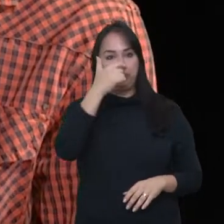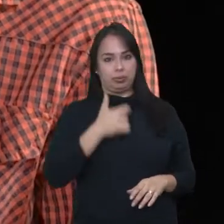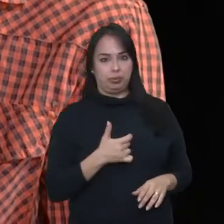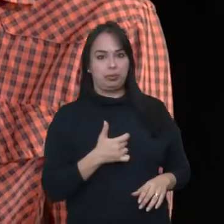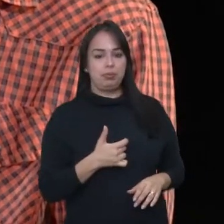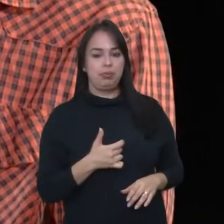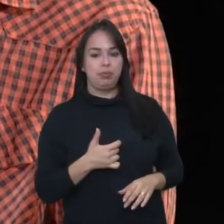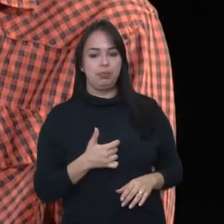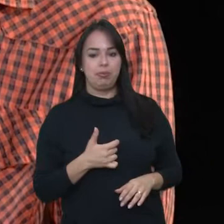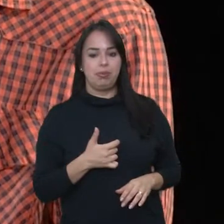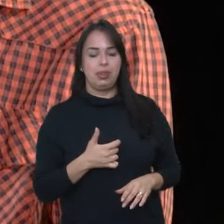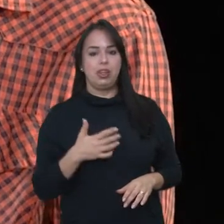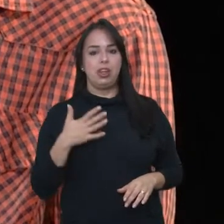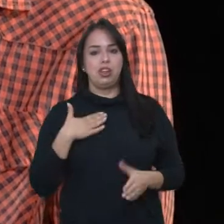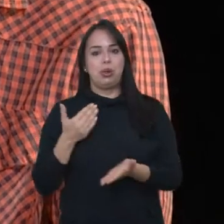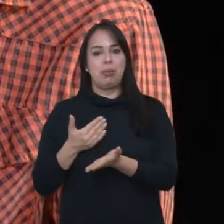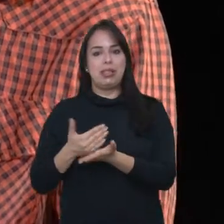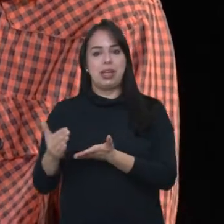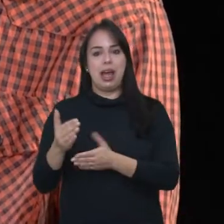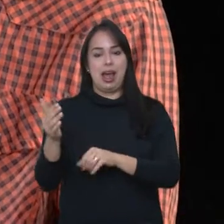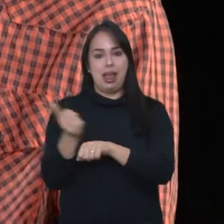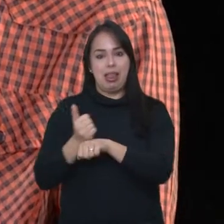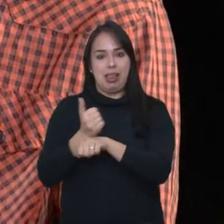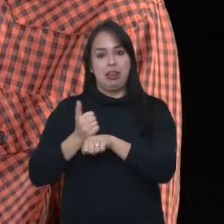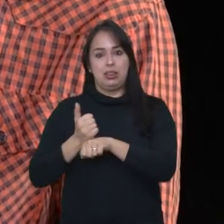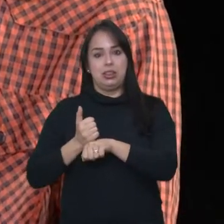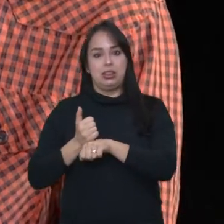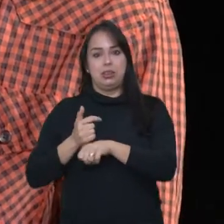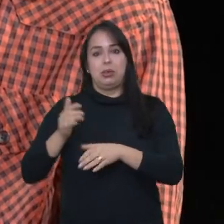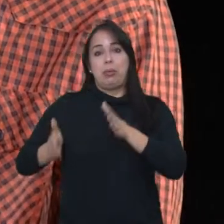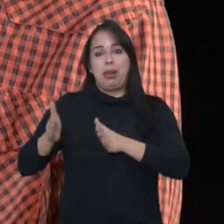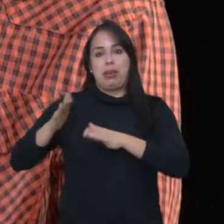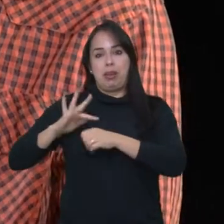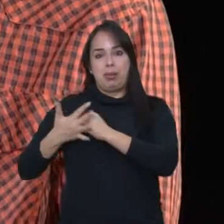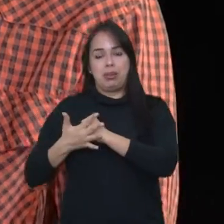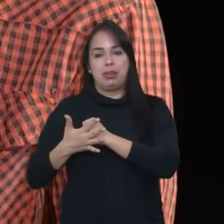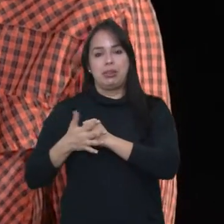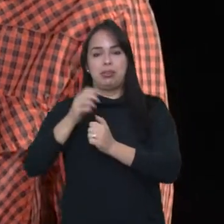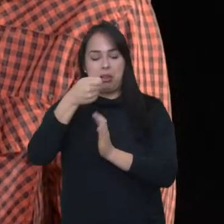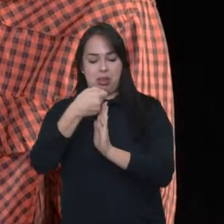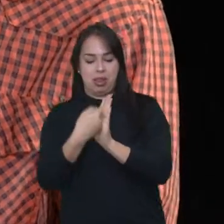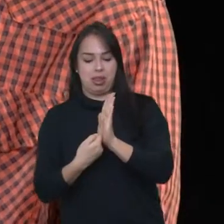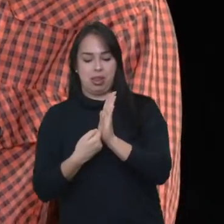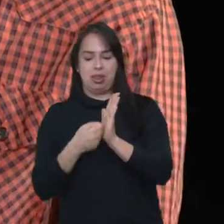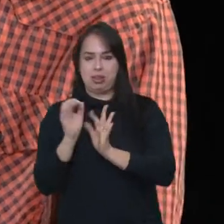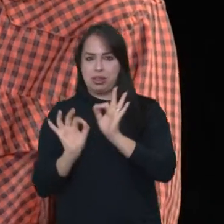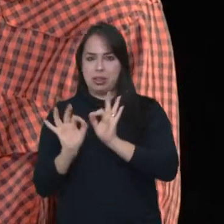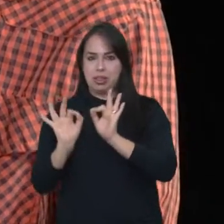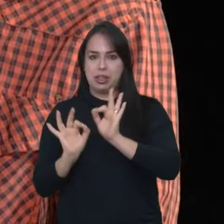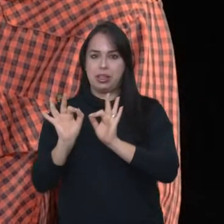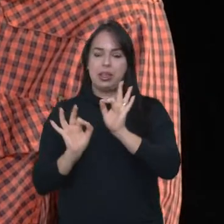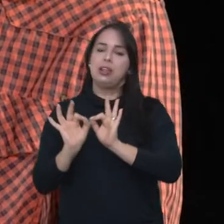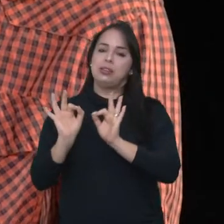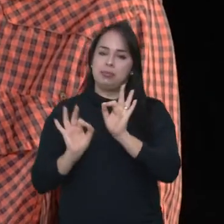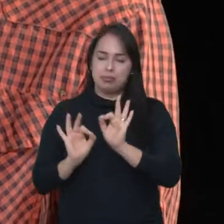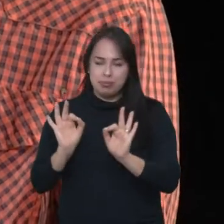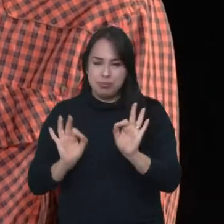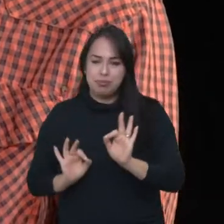eu já peguei a pandemia para preparar o texto, tipo, stand-up. Eu comecei um pouco depois da pandemia.